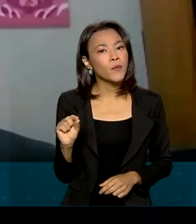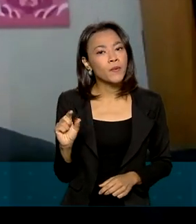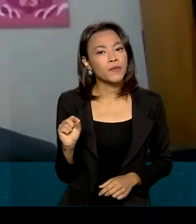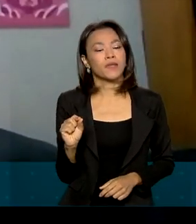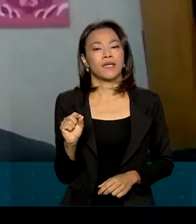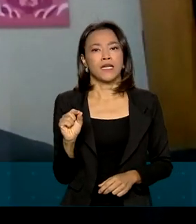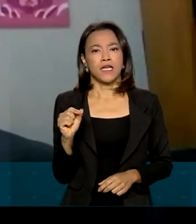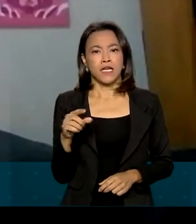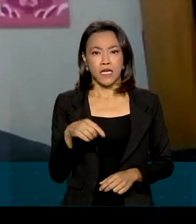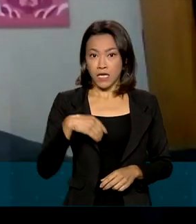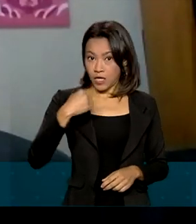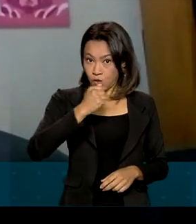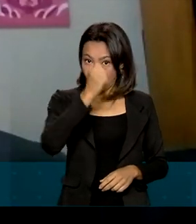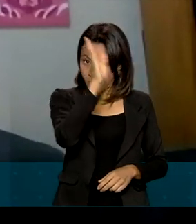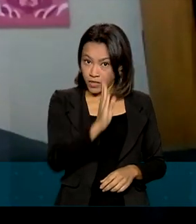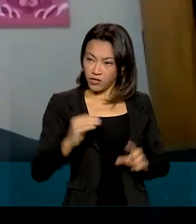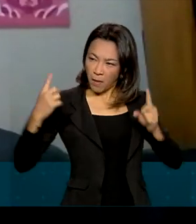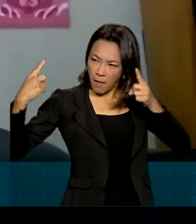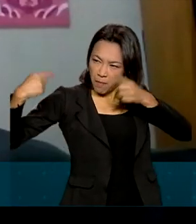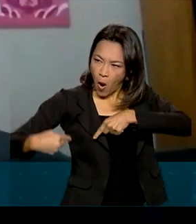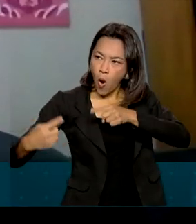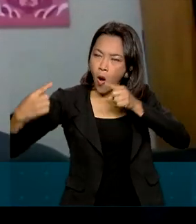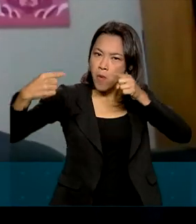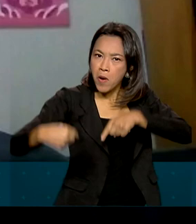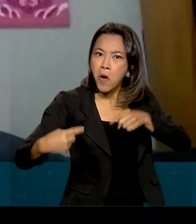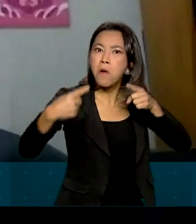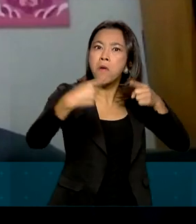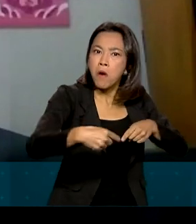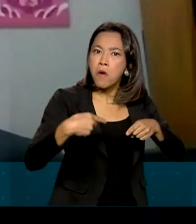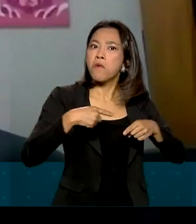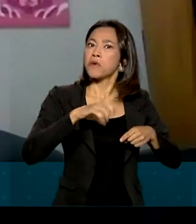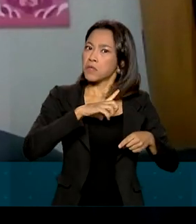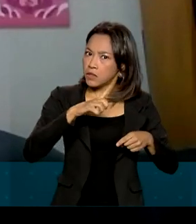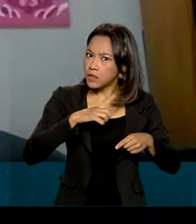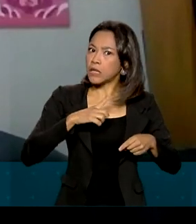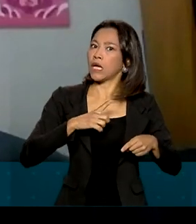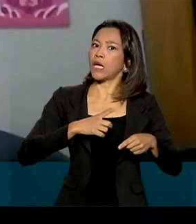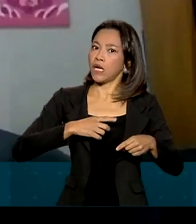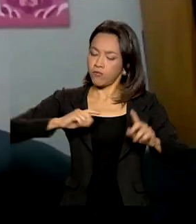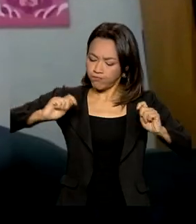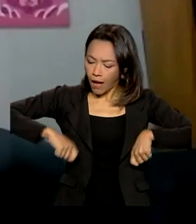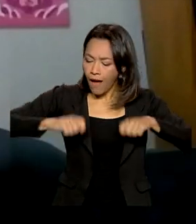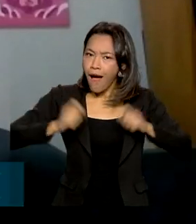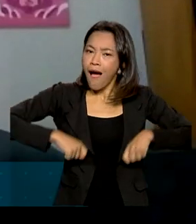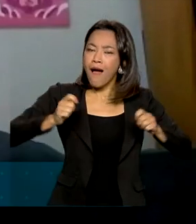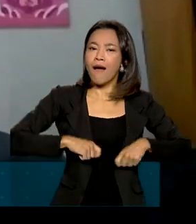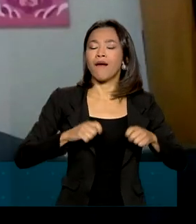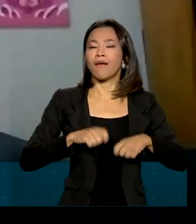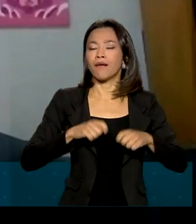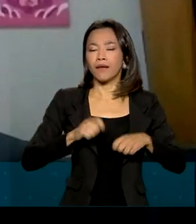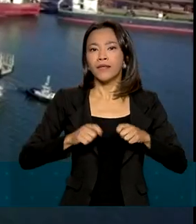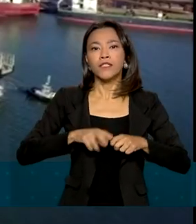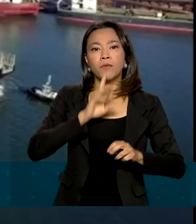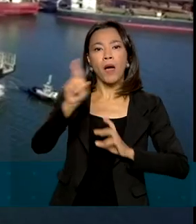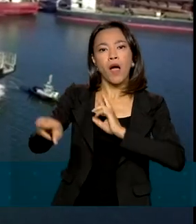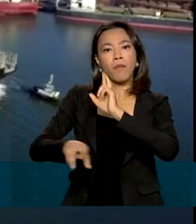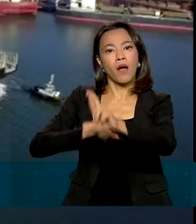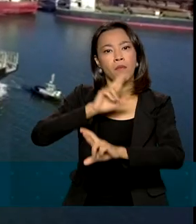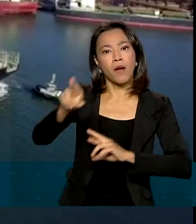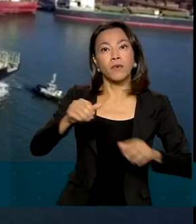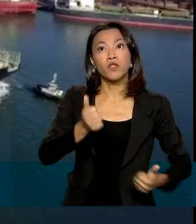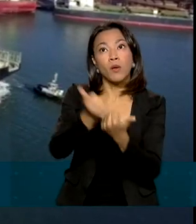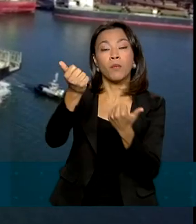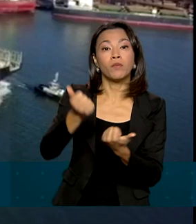competitividade da economia brasileira, a capacidade que o Brasil tem de responder às demandas internacionais. Para os